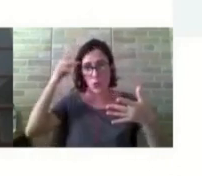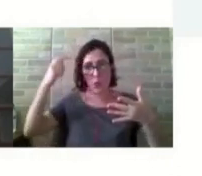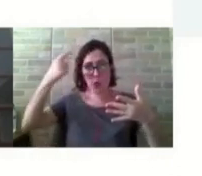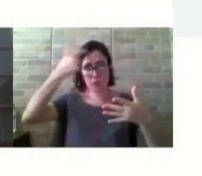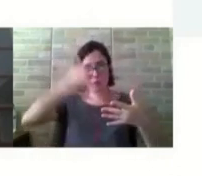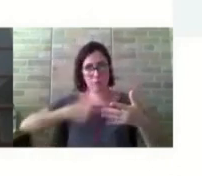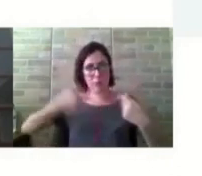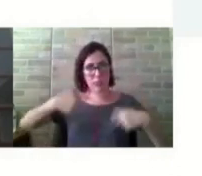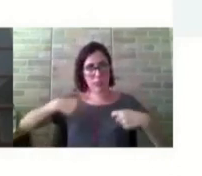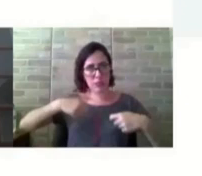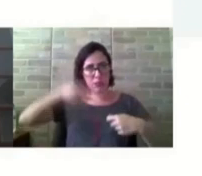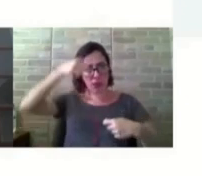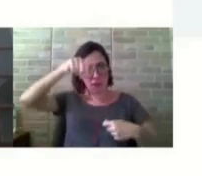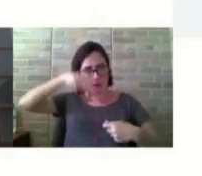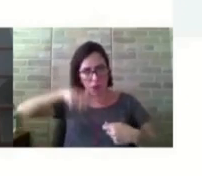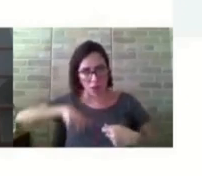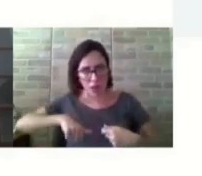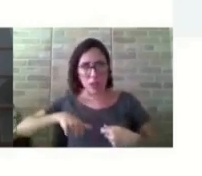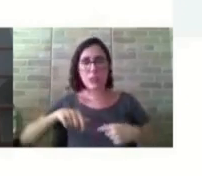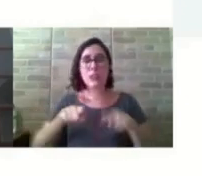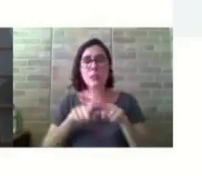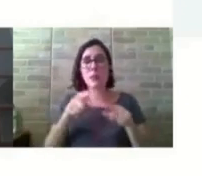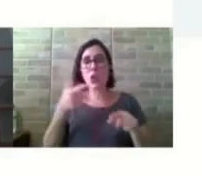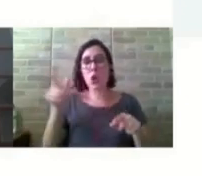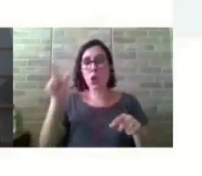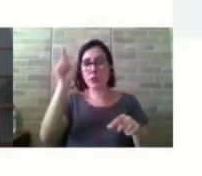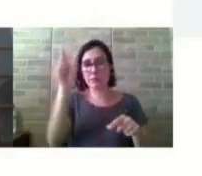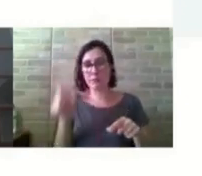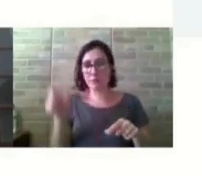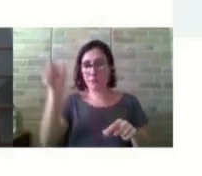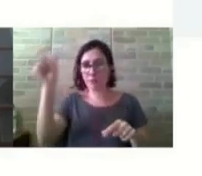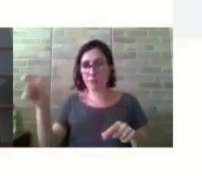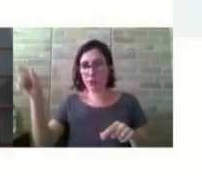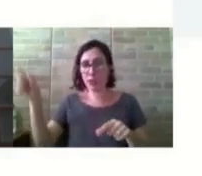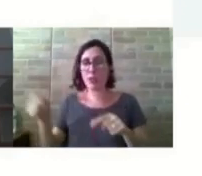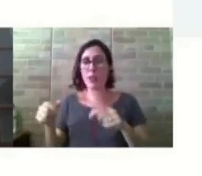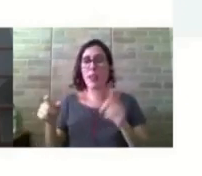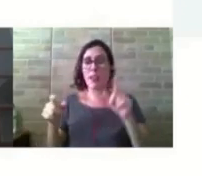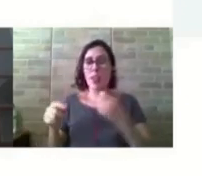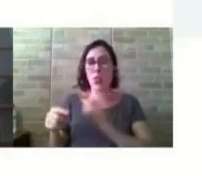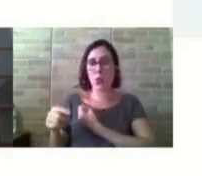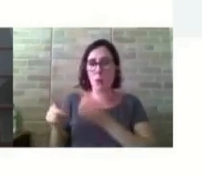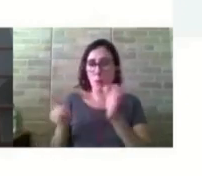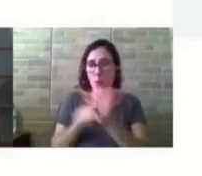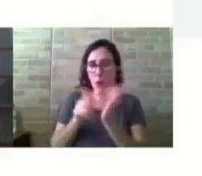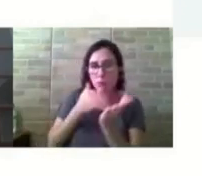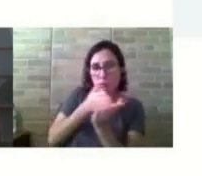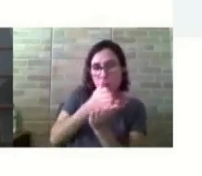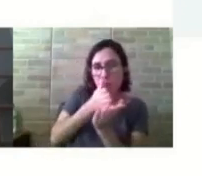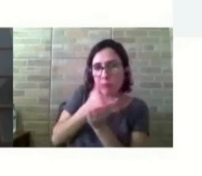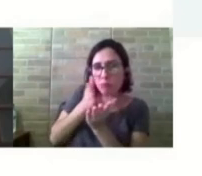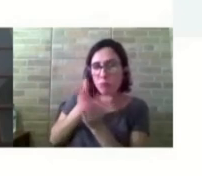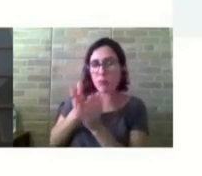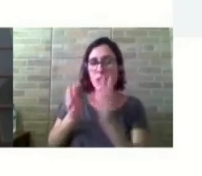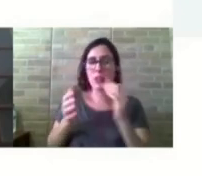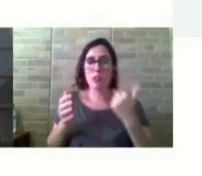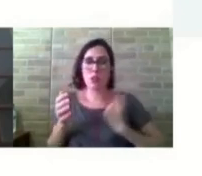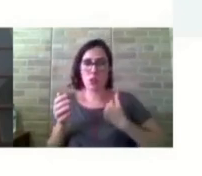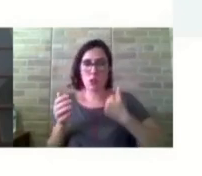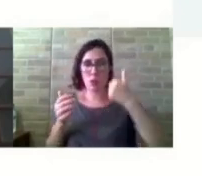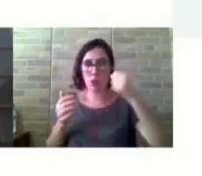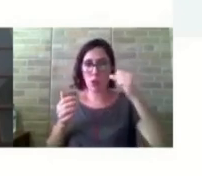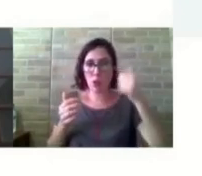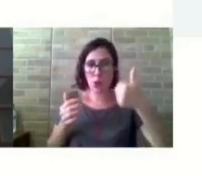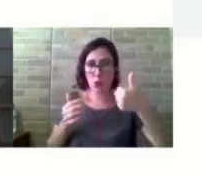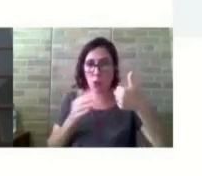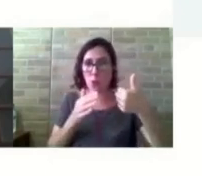colunas, né? O número das rotas, tá? De 1 a 11 e, em cada item, em cada rota, né? Tem